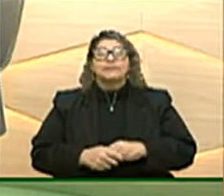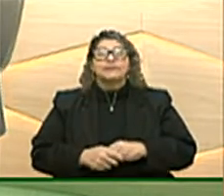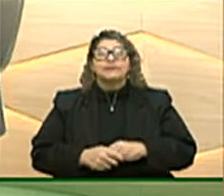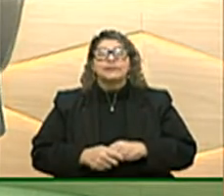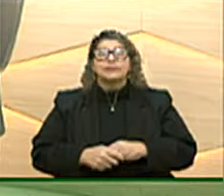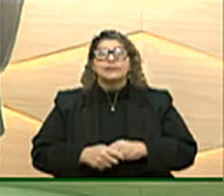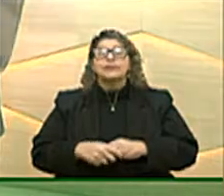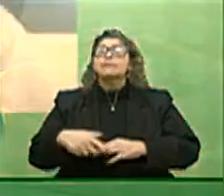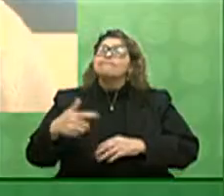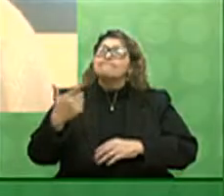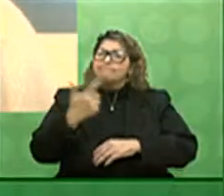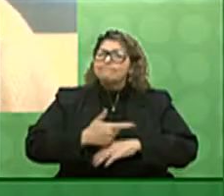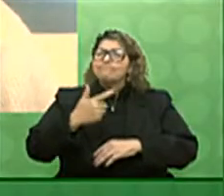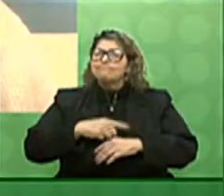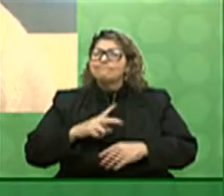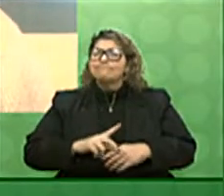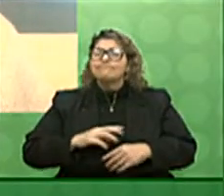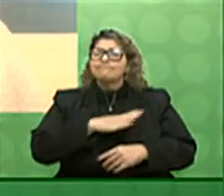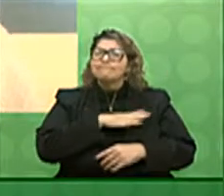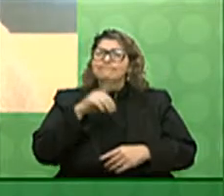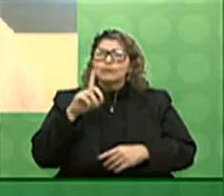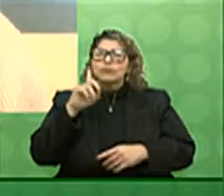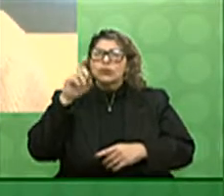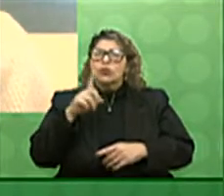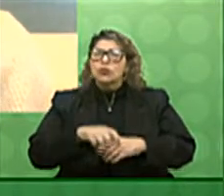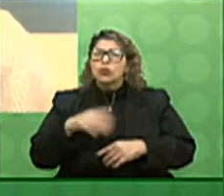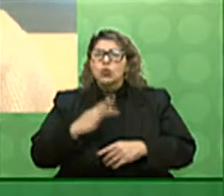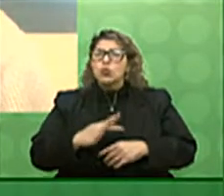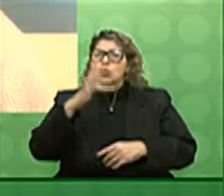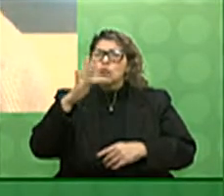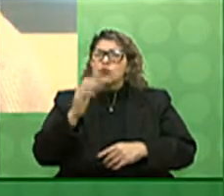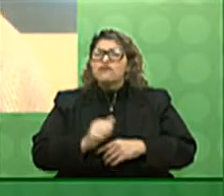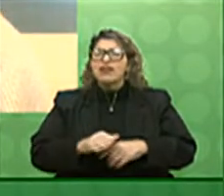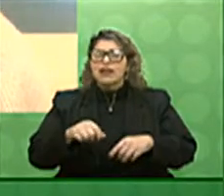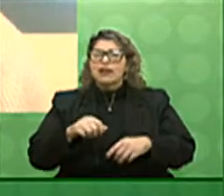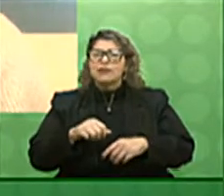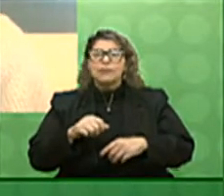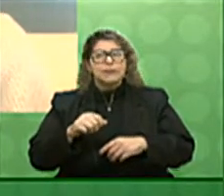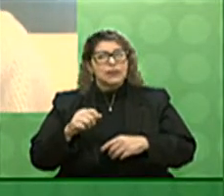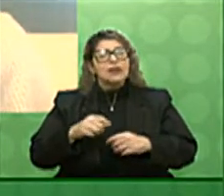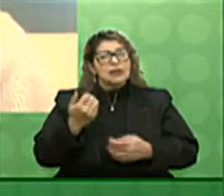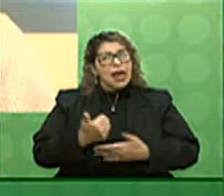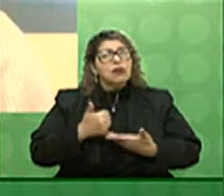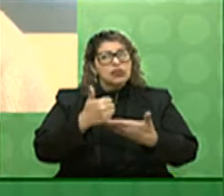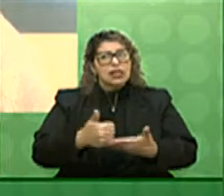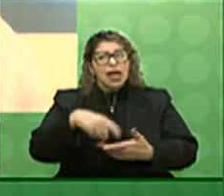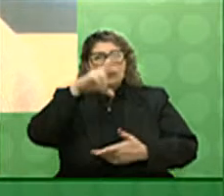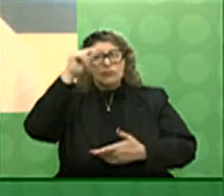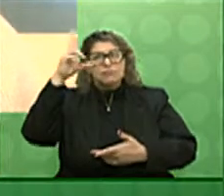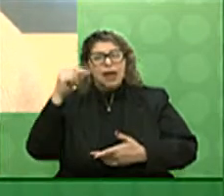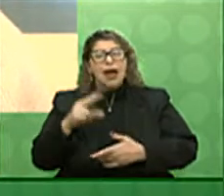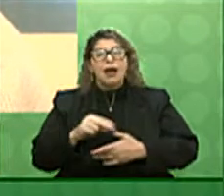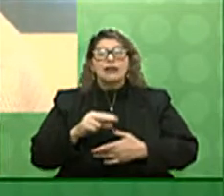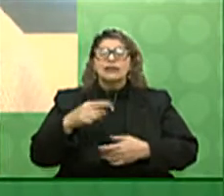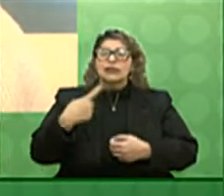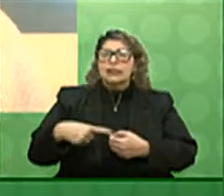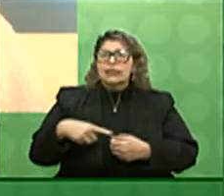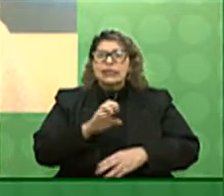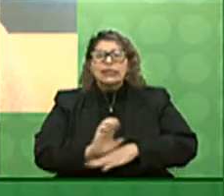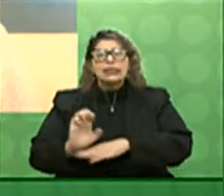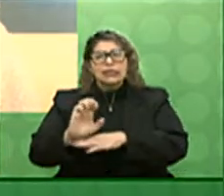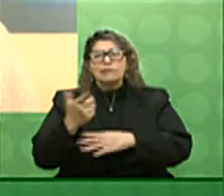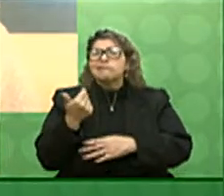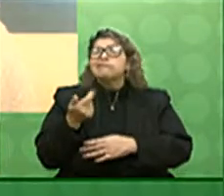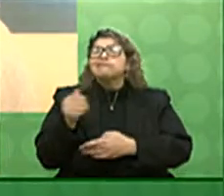Vice-presidente Hamilton Mourão, o governo federal tem auxiliado estados e municípios. Tem alcançado